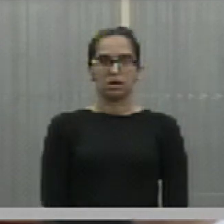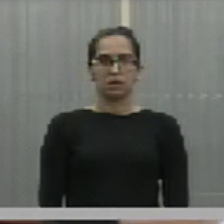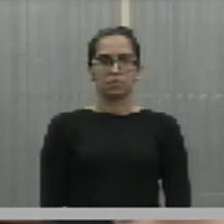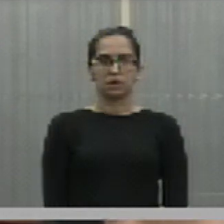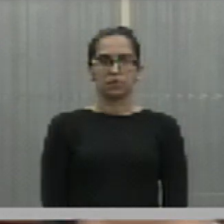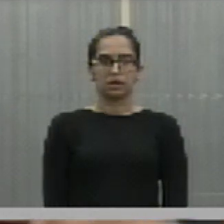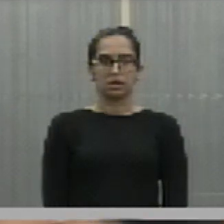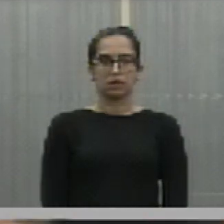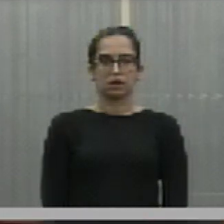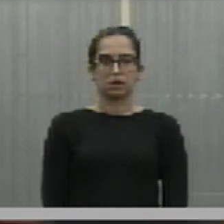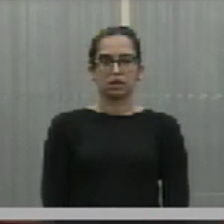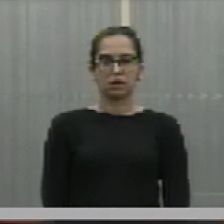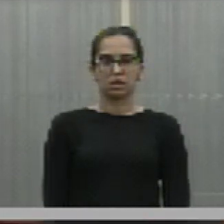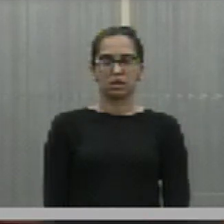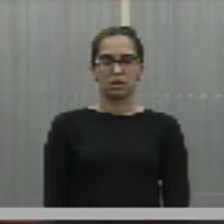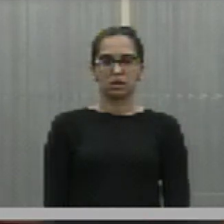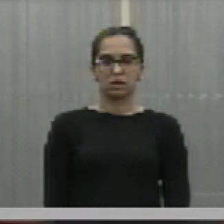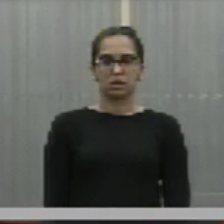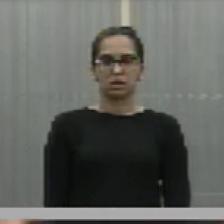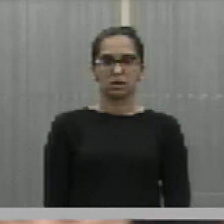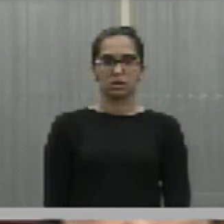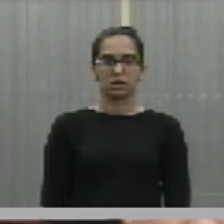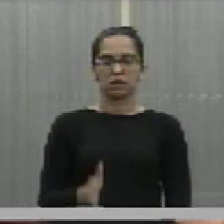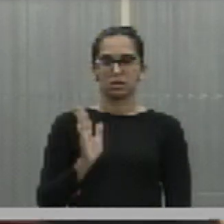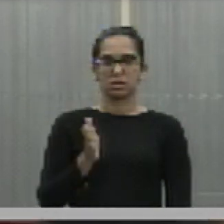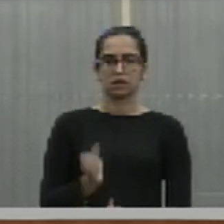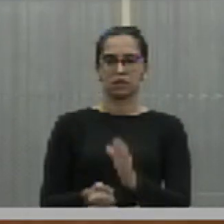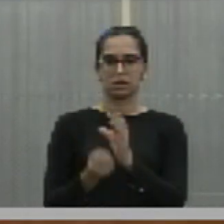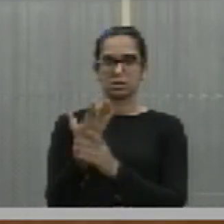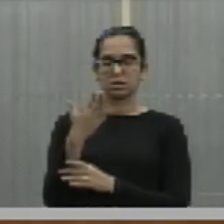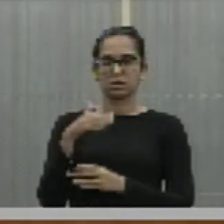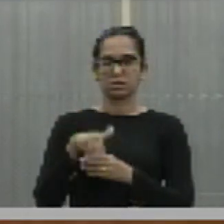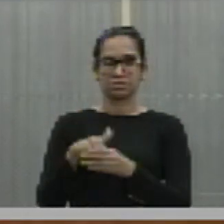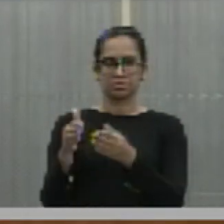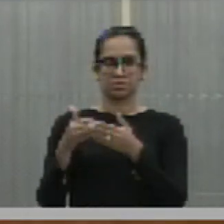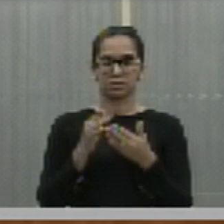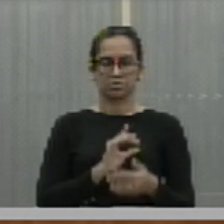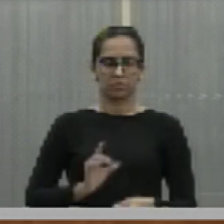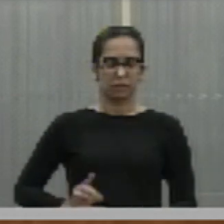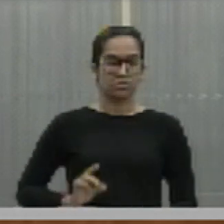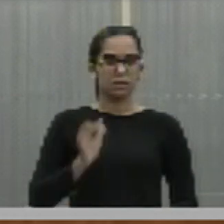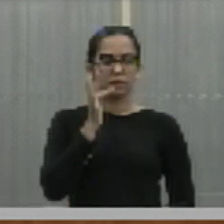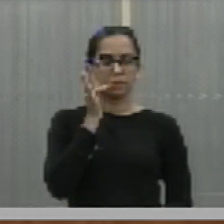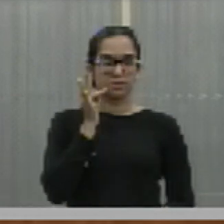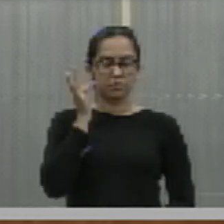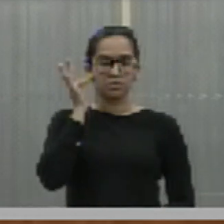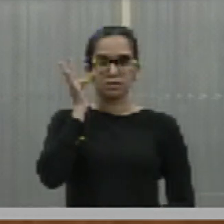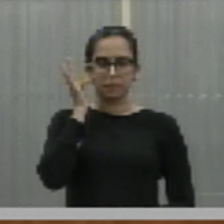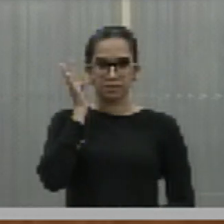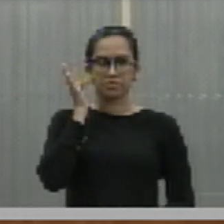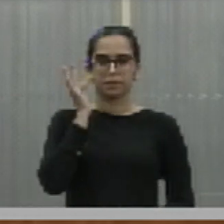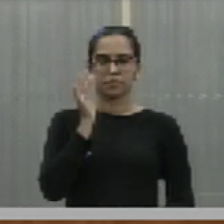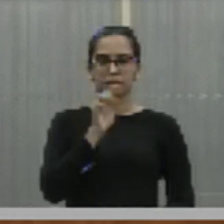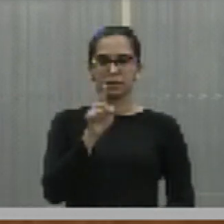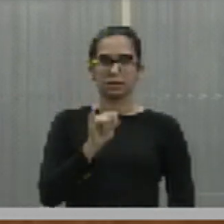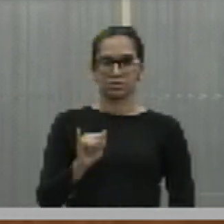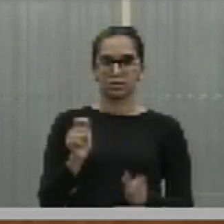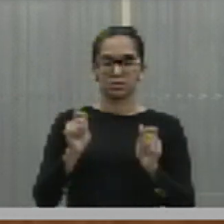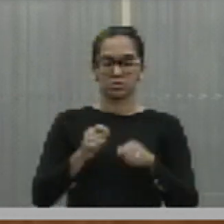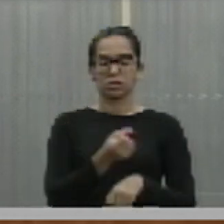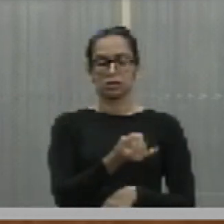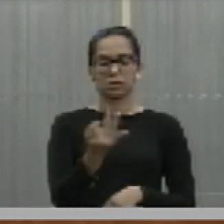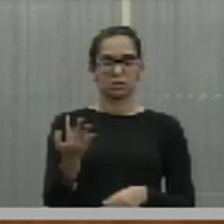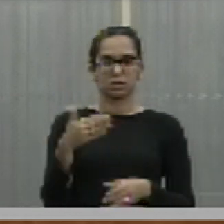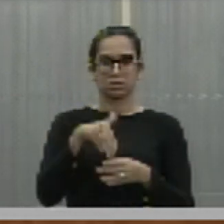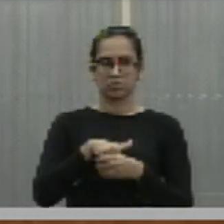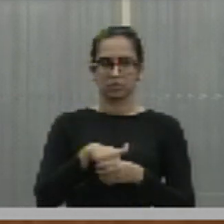Feita a votação, senhor presidente. Solicito ao deputado Felipe Sampaio e ao deputado Ziza que procedam